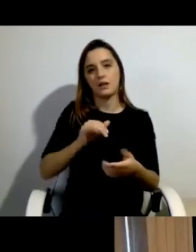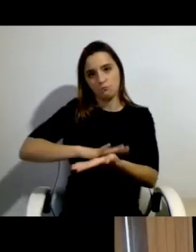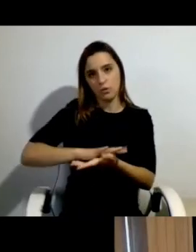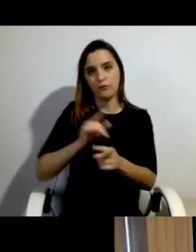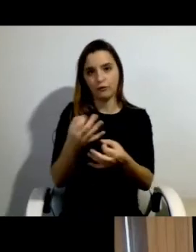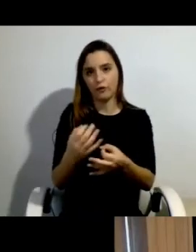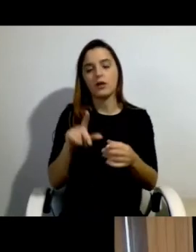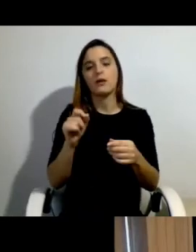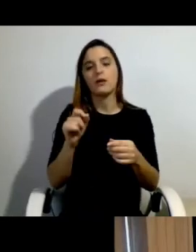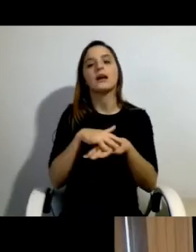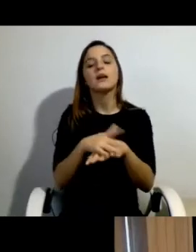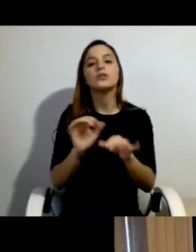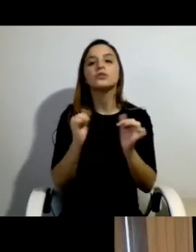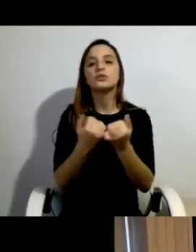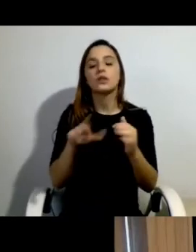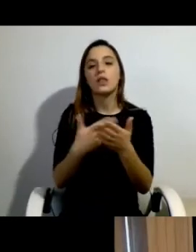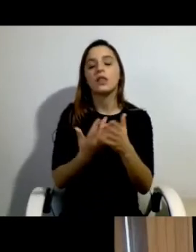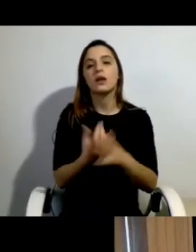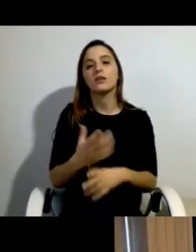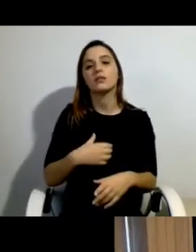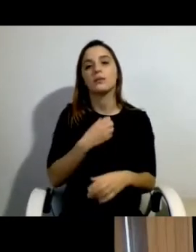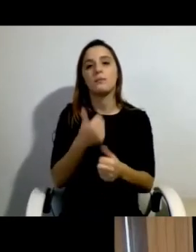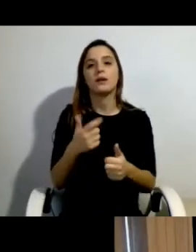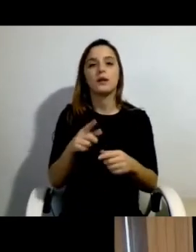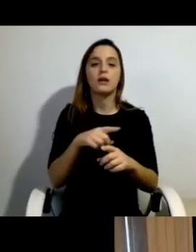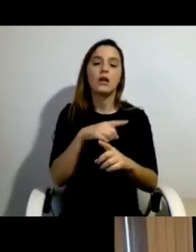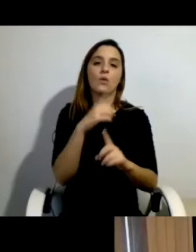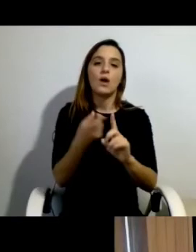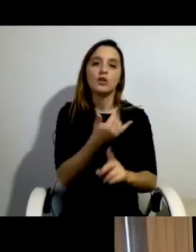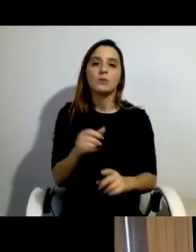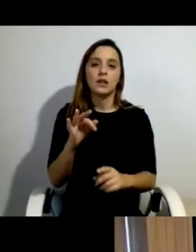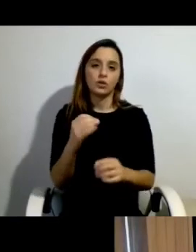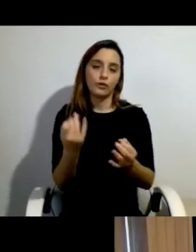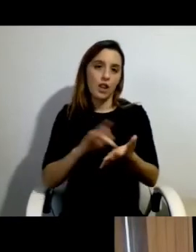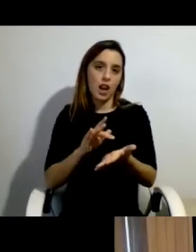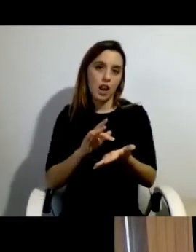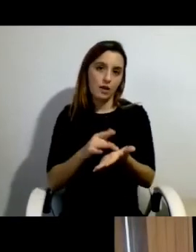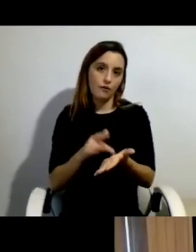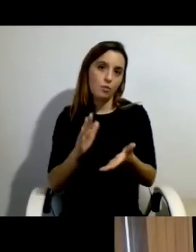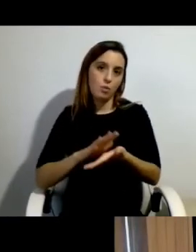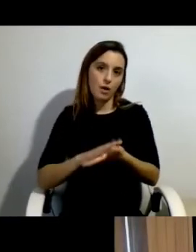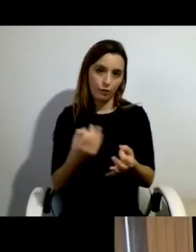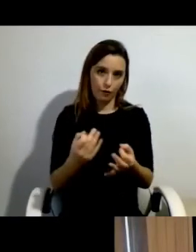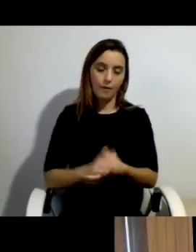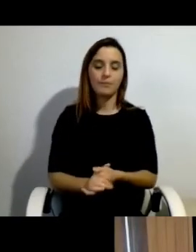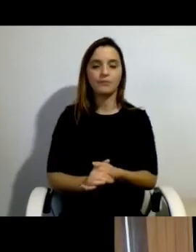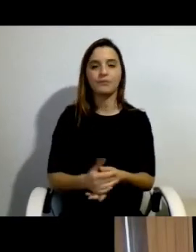fortes na produção de bem-estar à Almedina 2014. Sra. professora, faz favor, também é prazer vê-la, de novo.